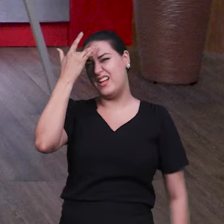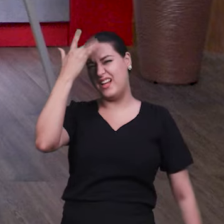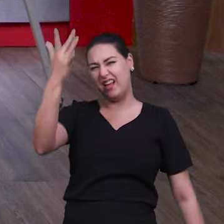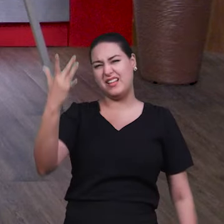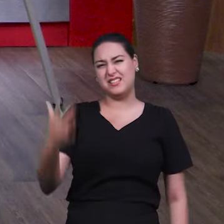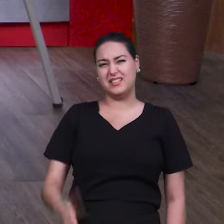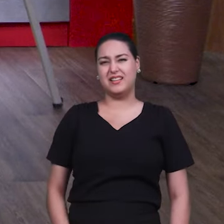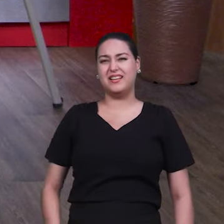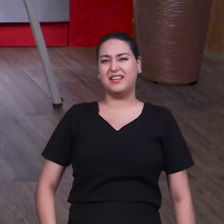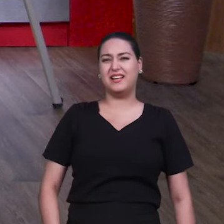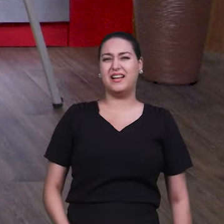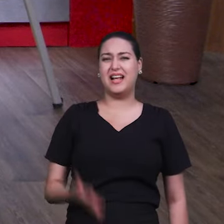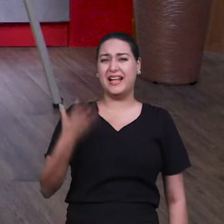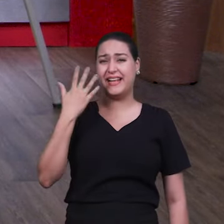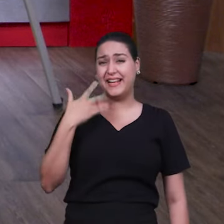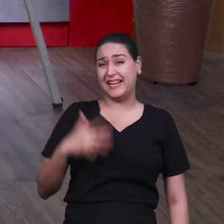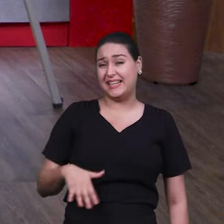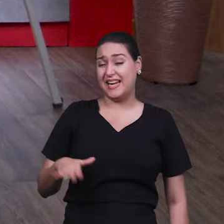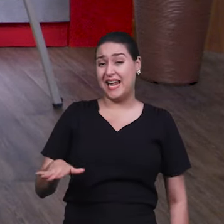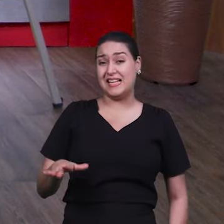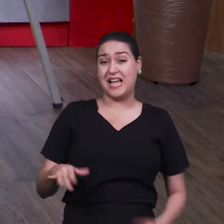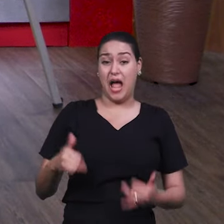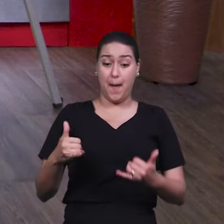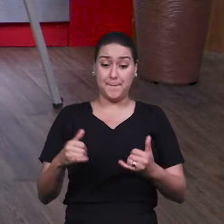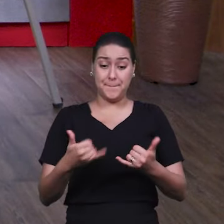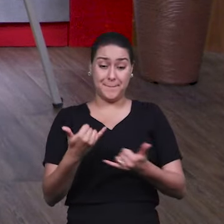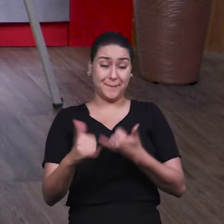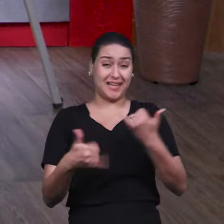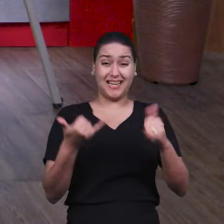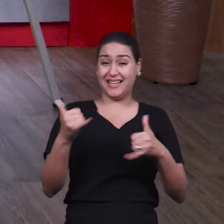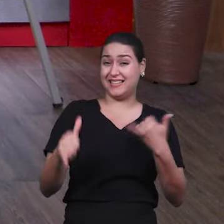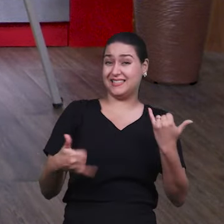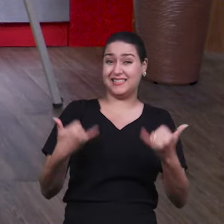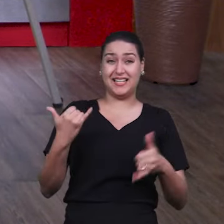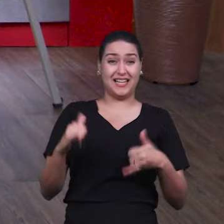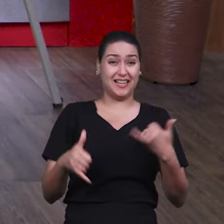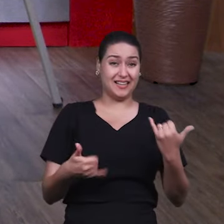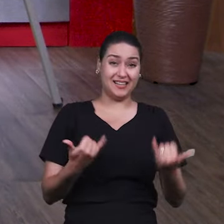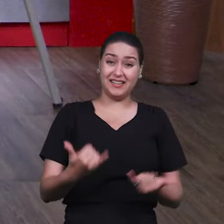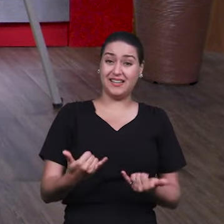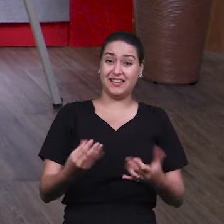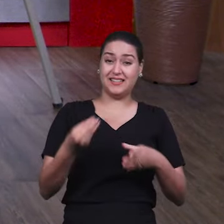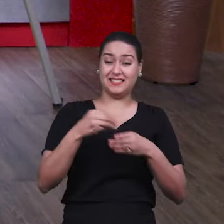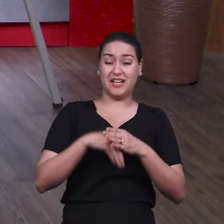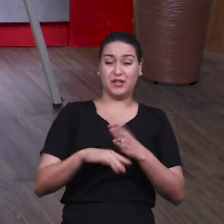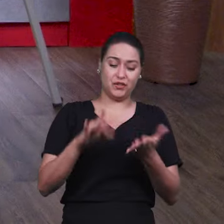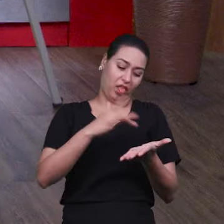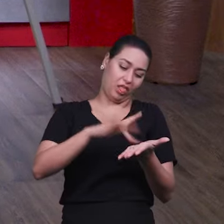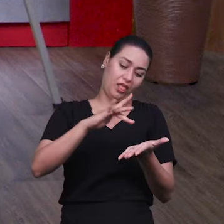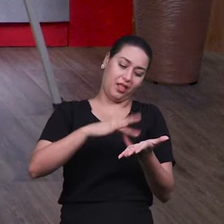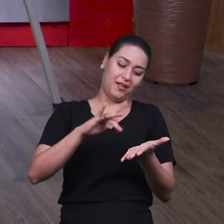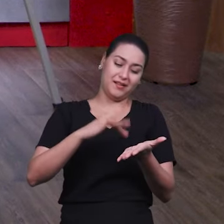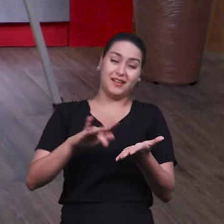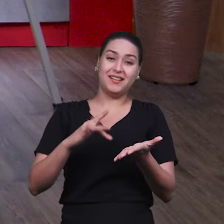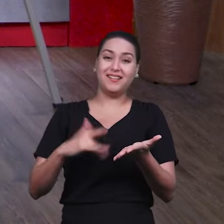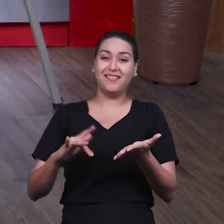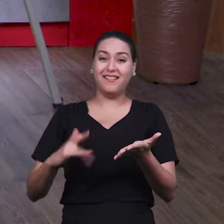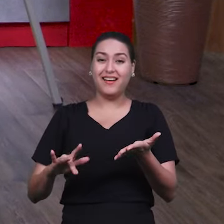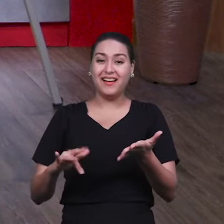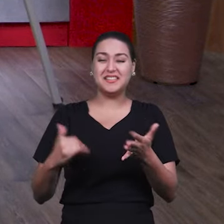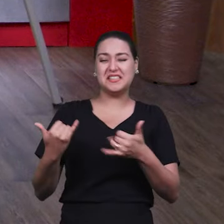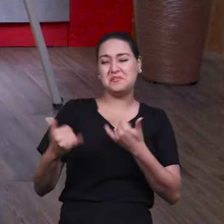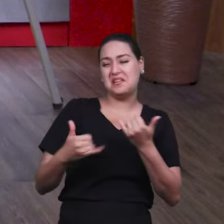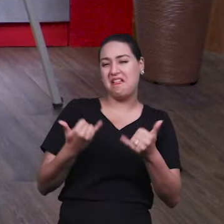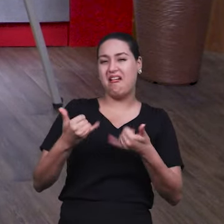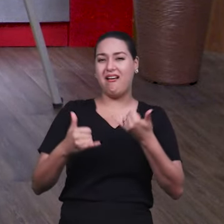você vai querer ensinar as notas, você tem joguinhos. Pode usar joguinhos no iPad, joguinhos divertidos em relação à música. Então, é uma nova